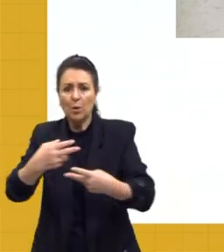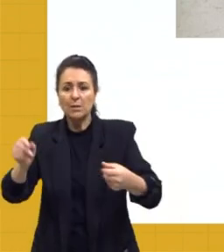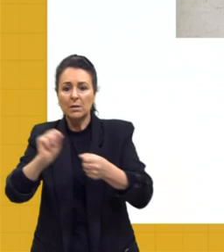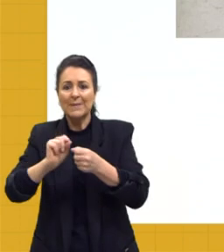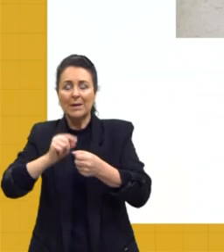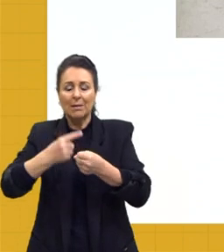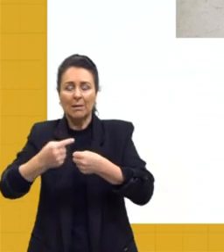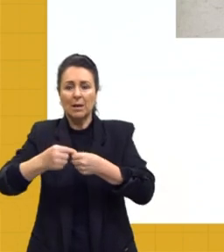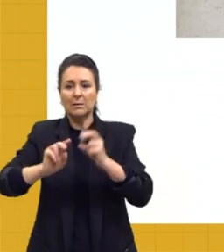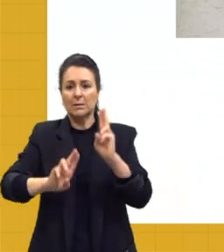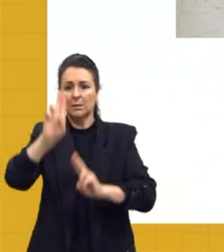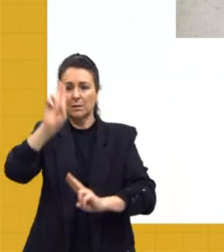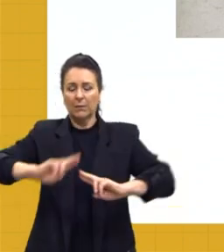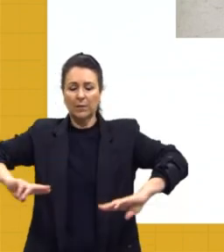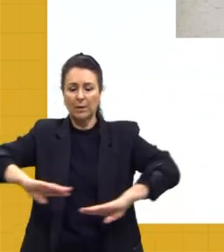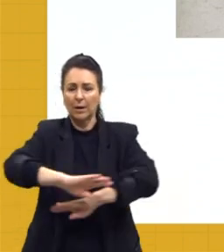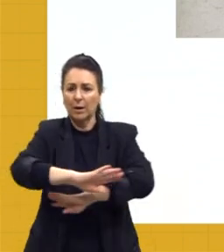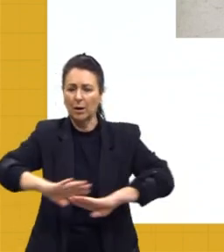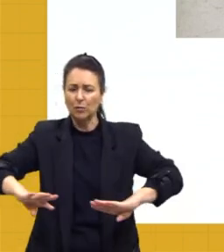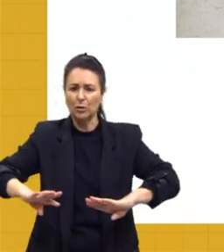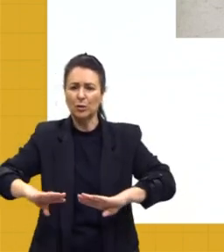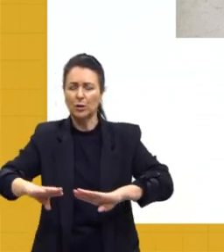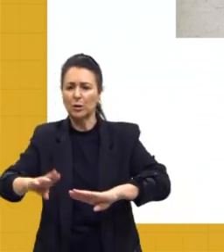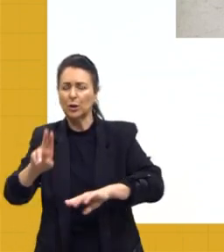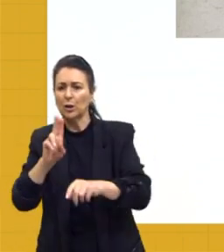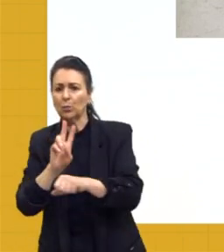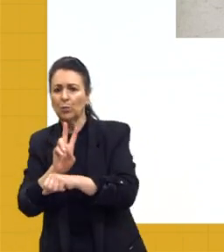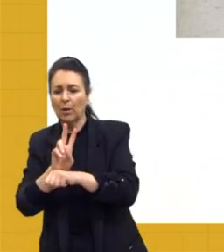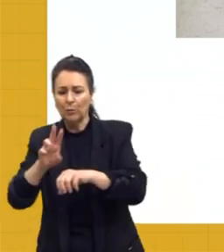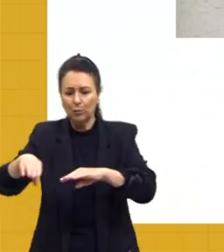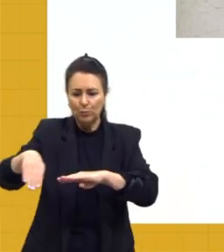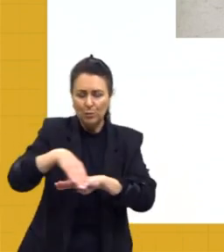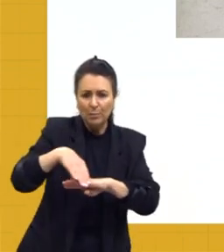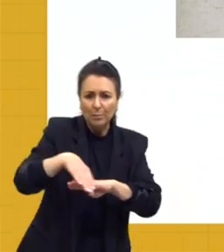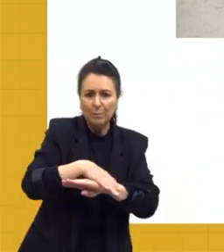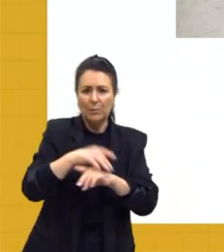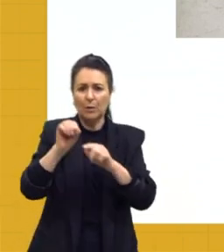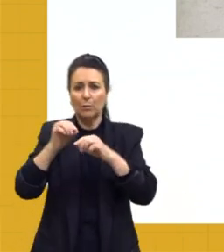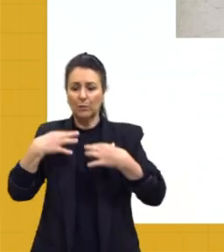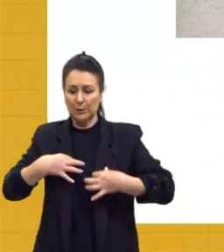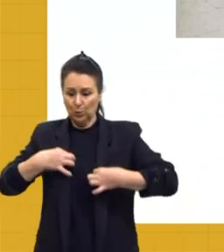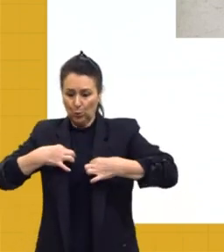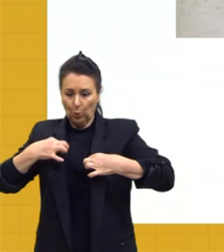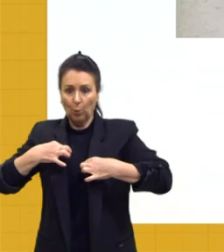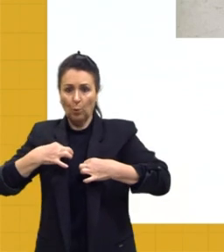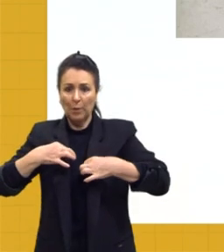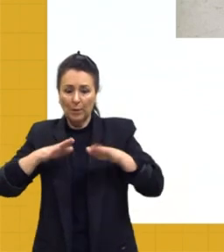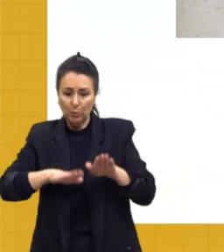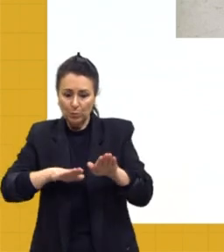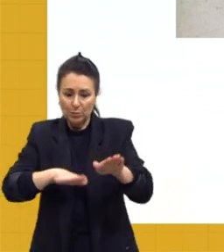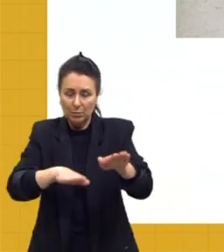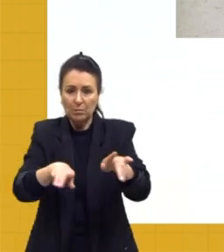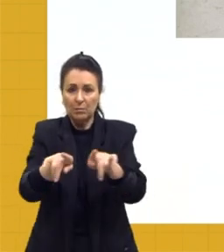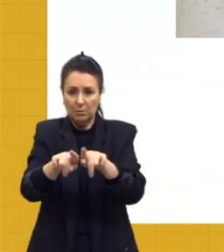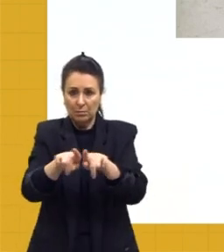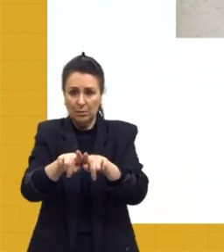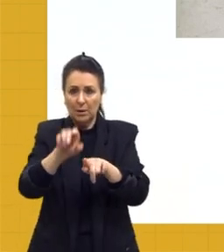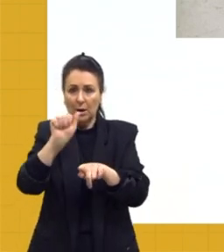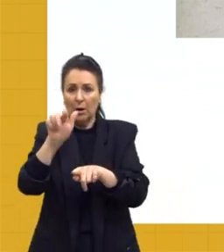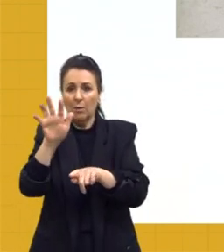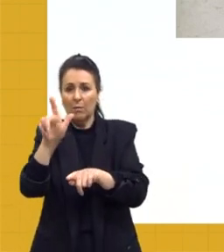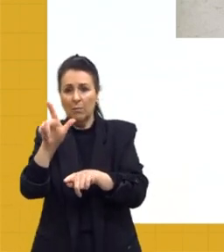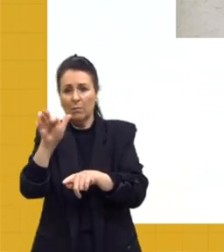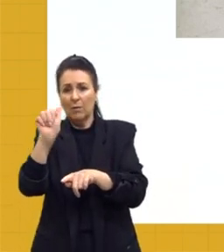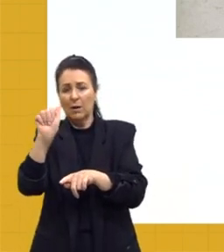escravizados que eram sapateiros, que eram alfaiates, que faziam vários desses serviços e eles podiam ficar